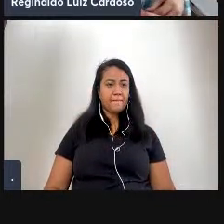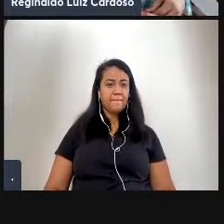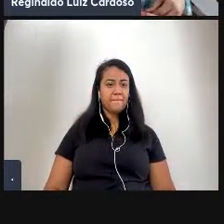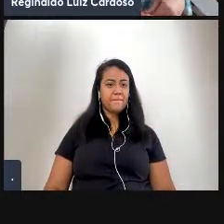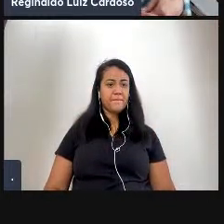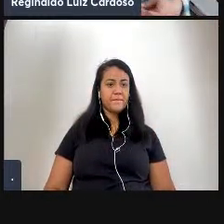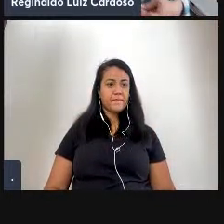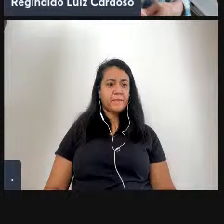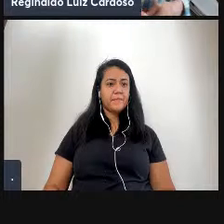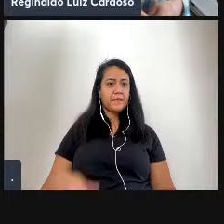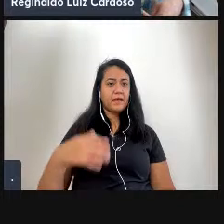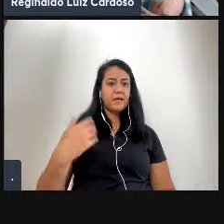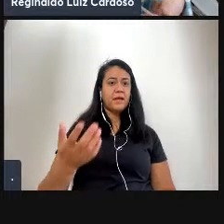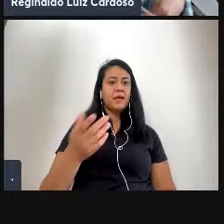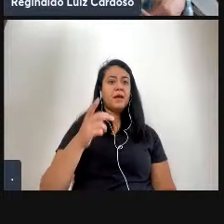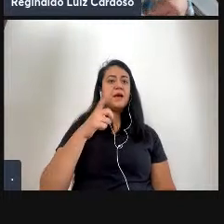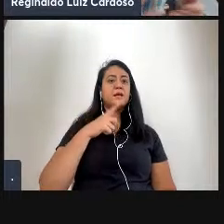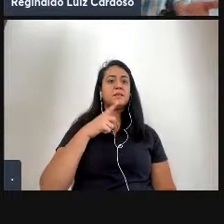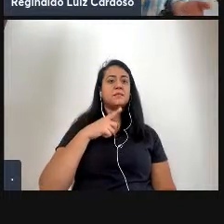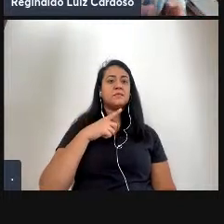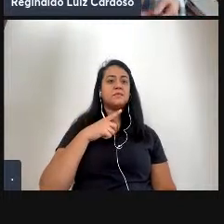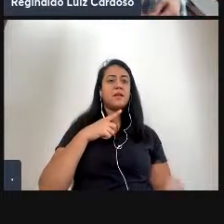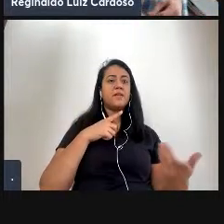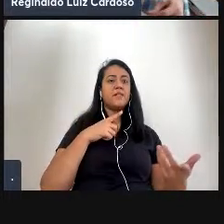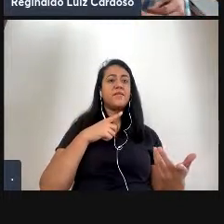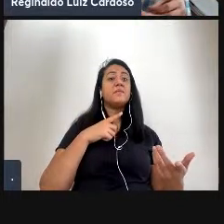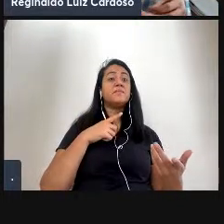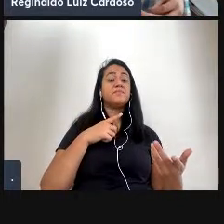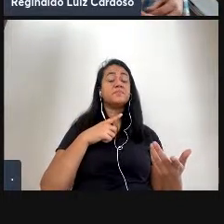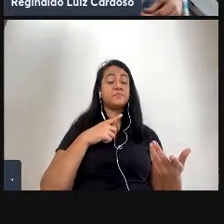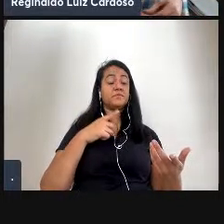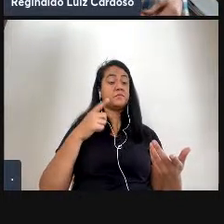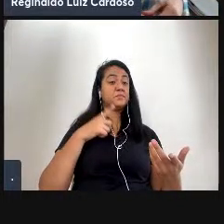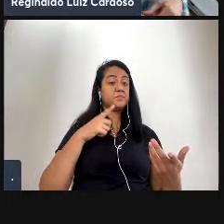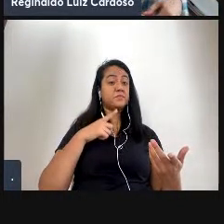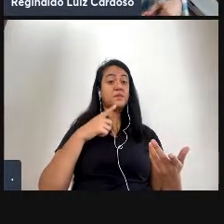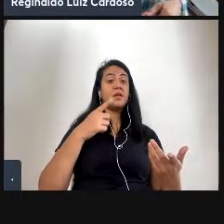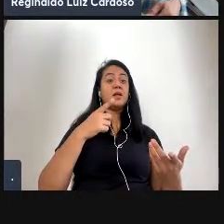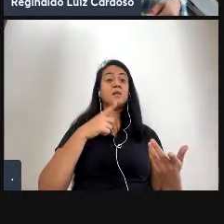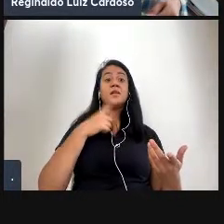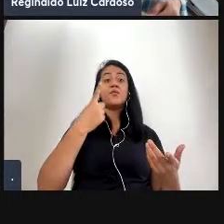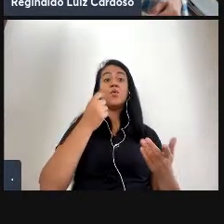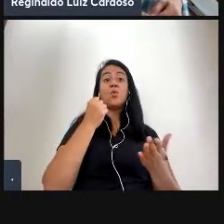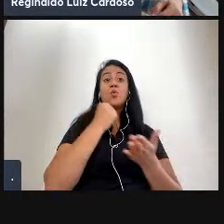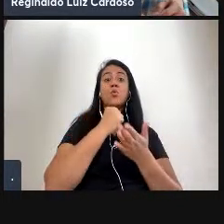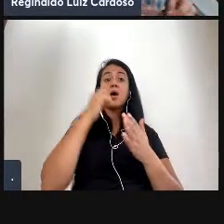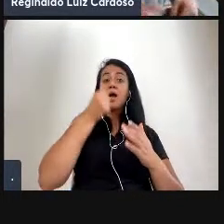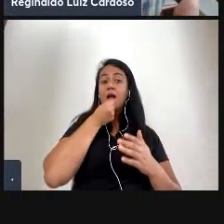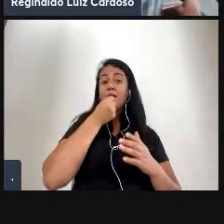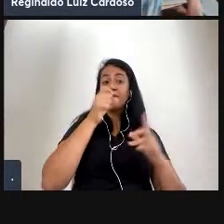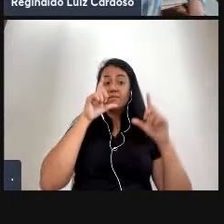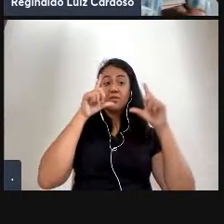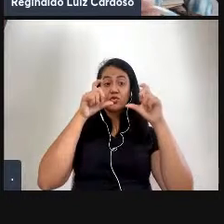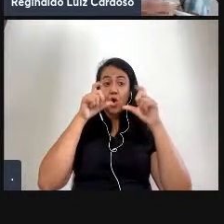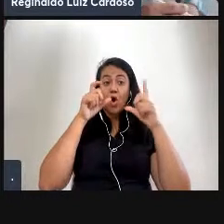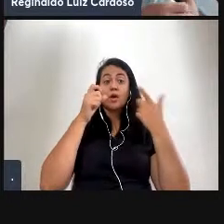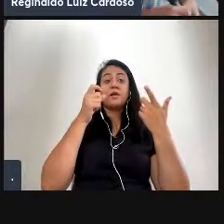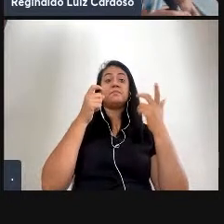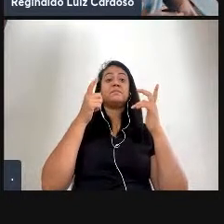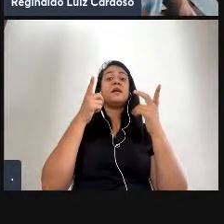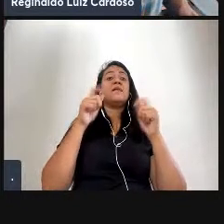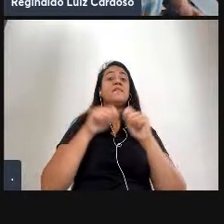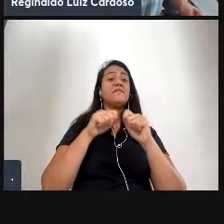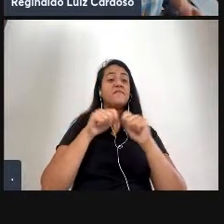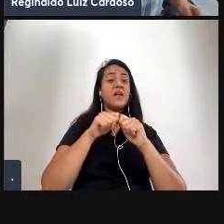com o ato o Alain Zécula foi um grande documentarista um grande fotógrafo e foi também um